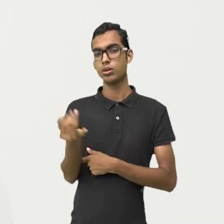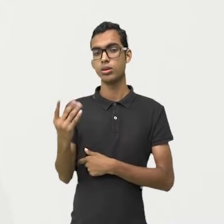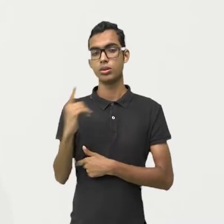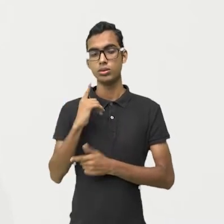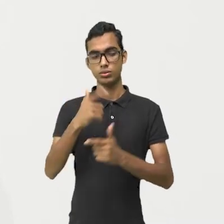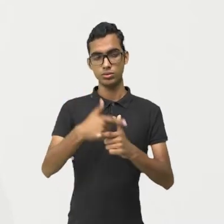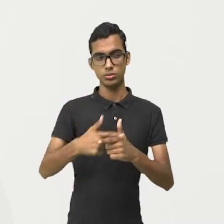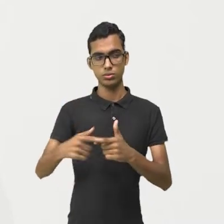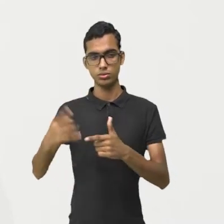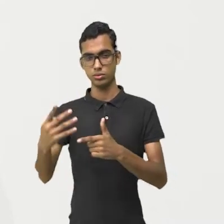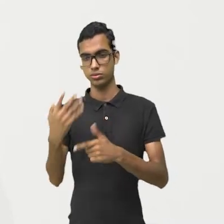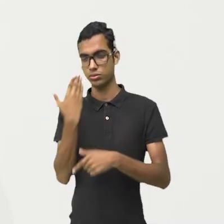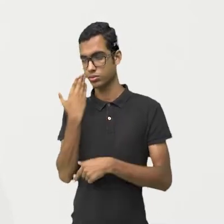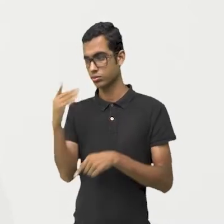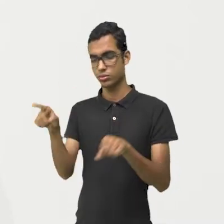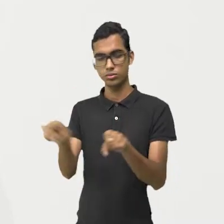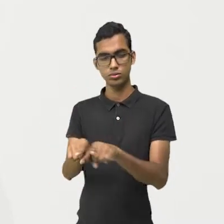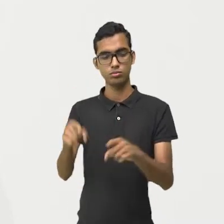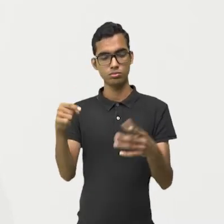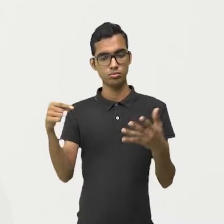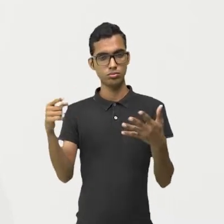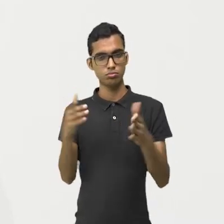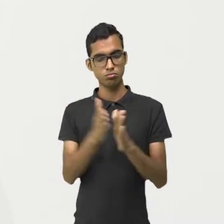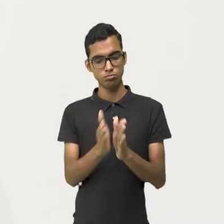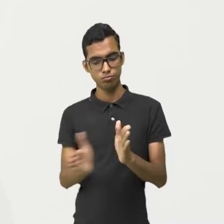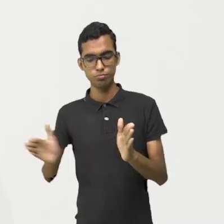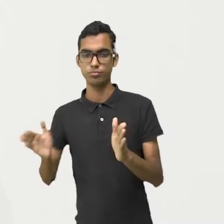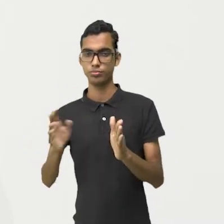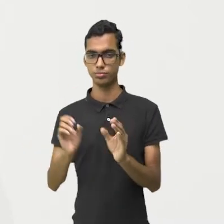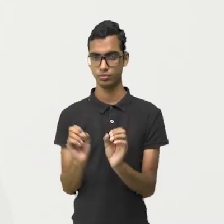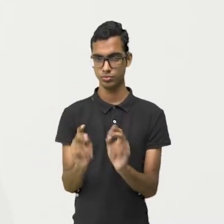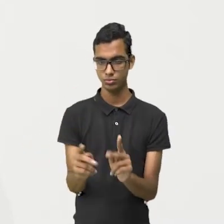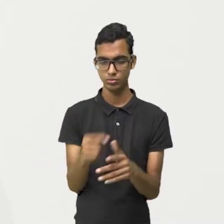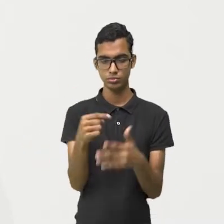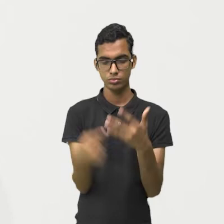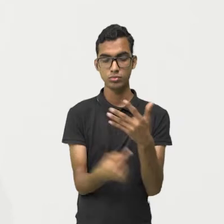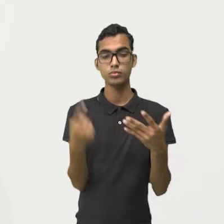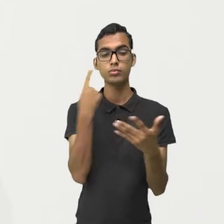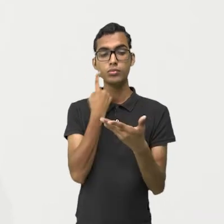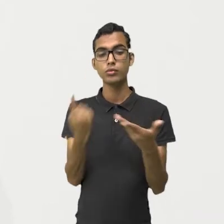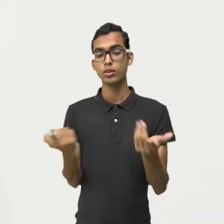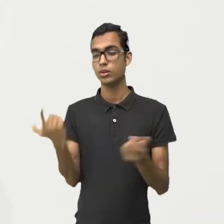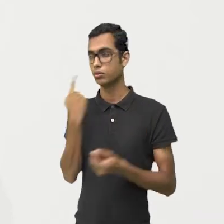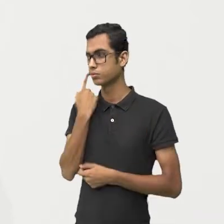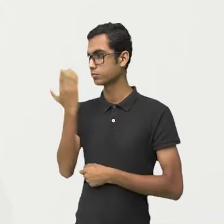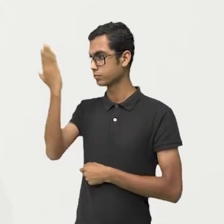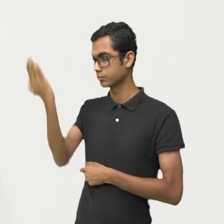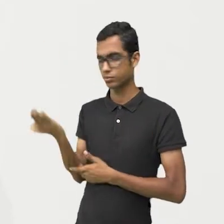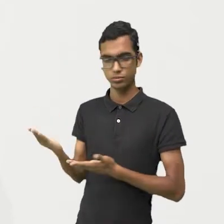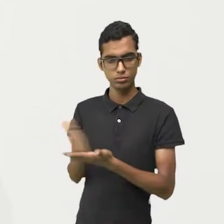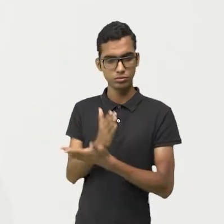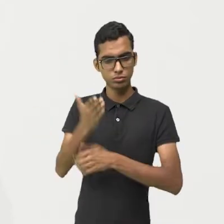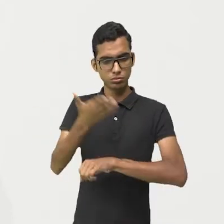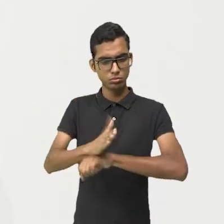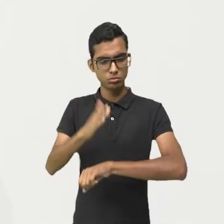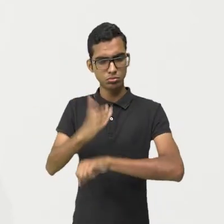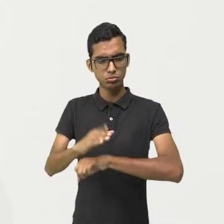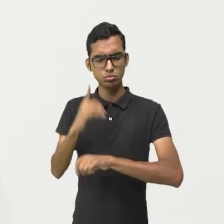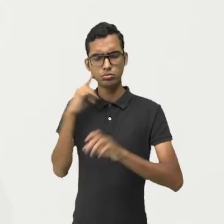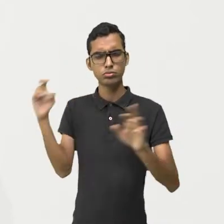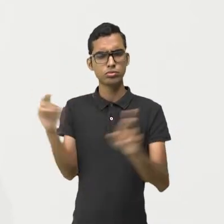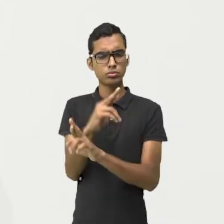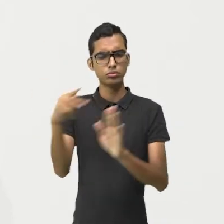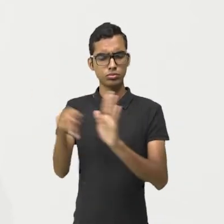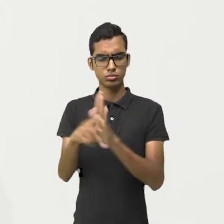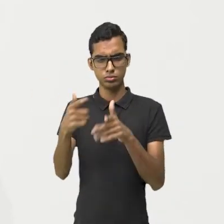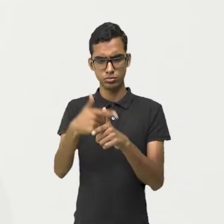por 4. E assim em diante, pessoal. Então, vejamos algumas aplicações com relação a essas